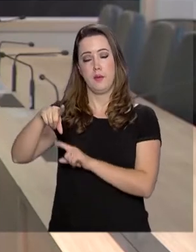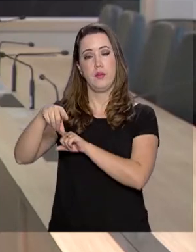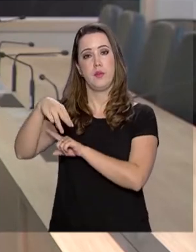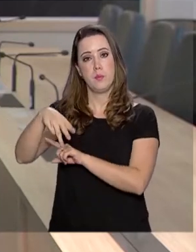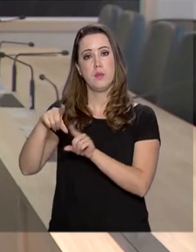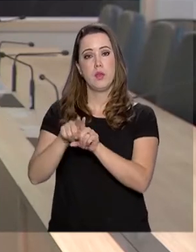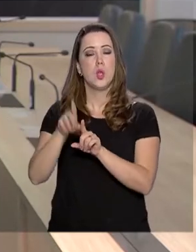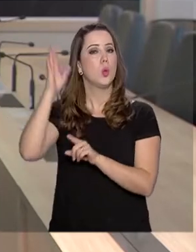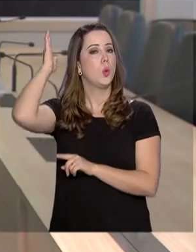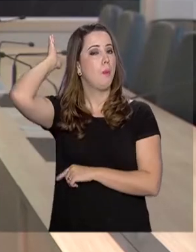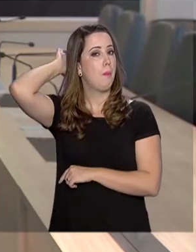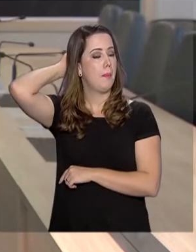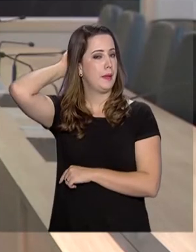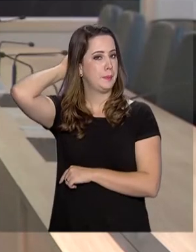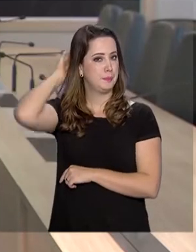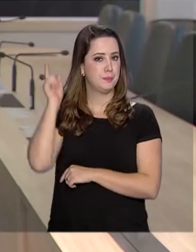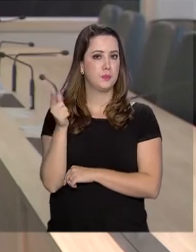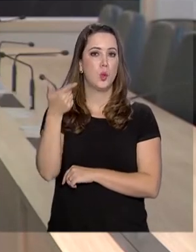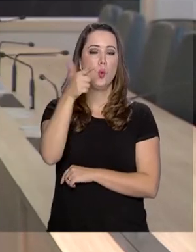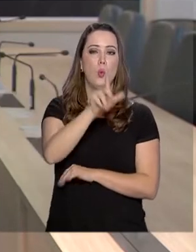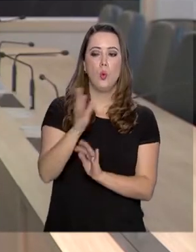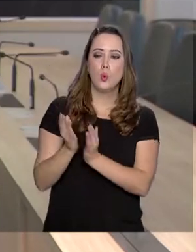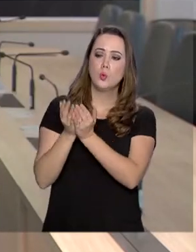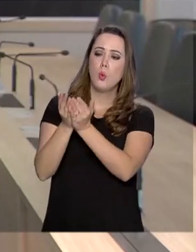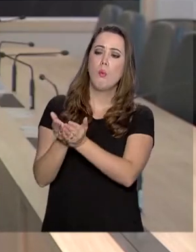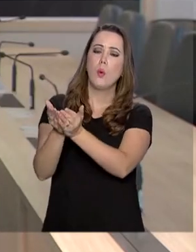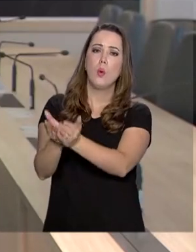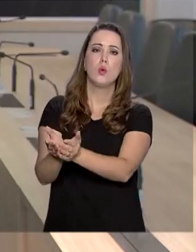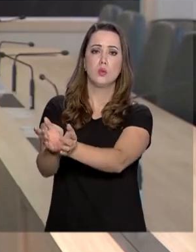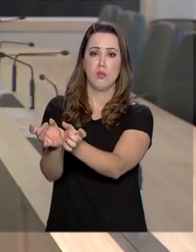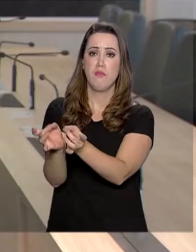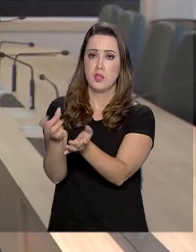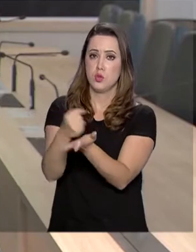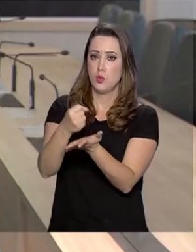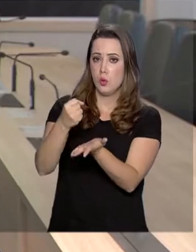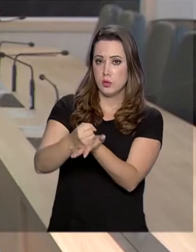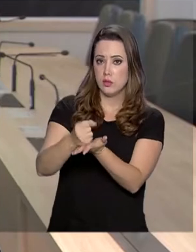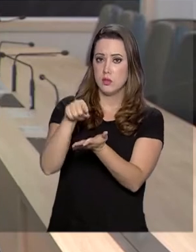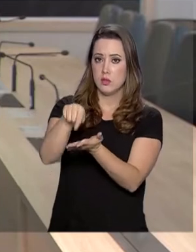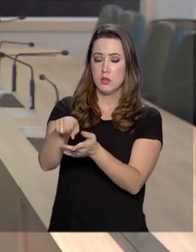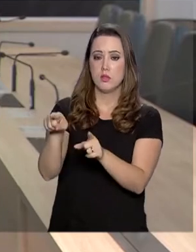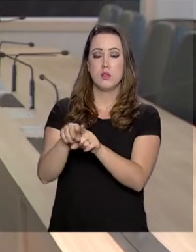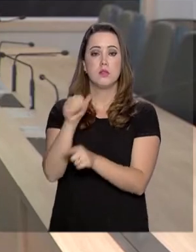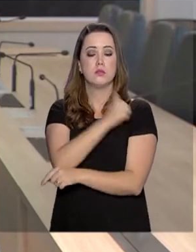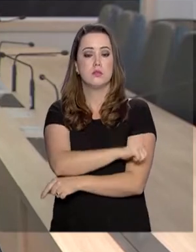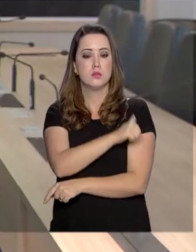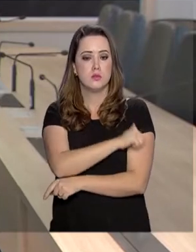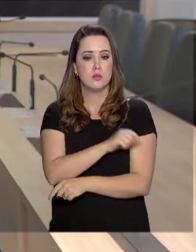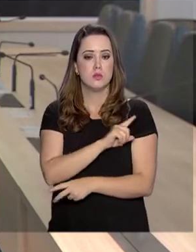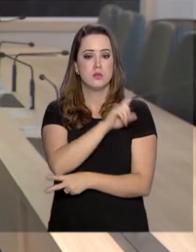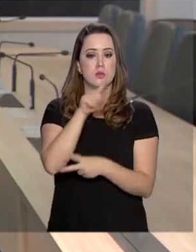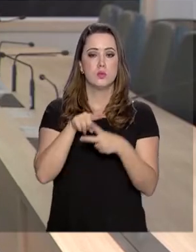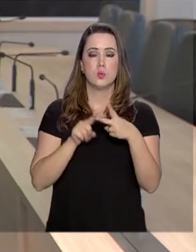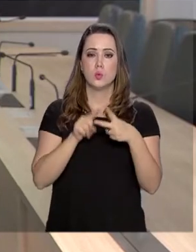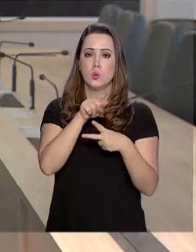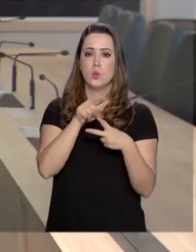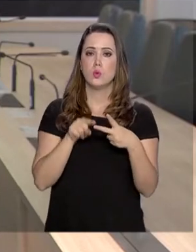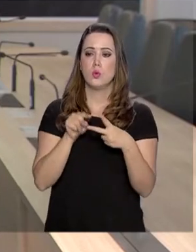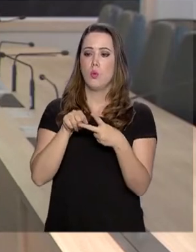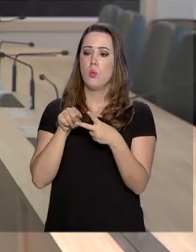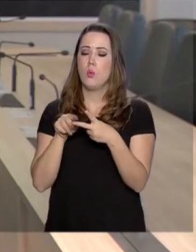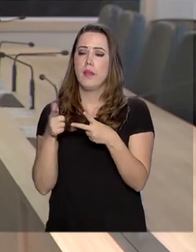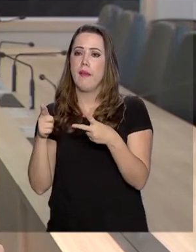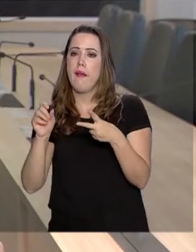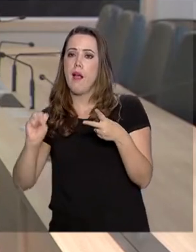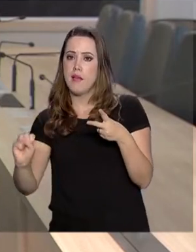do Porto Açú. Esse terminal fica na cidade de São João da Barra, no Rio de Janeiro, e esse contrato específico trata de movimentação de gás